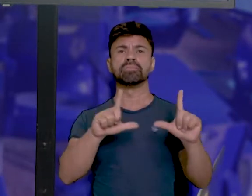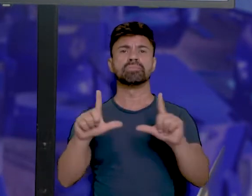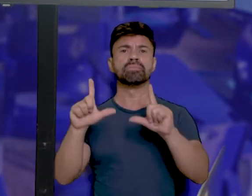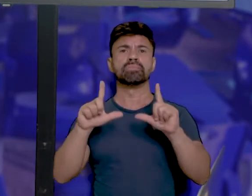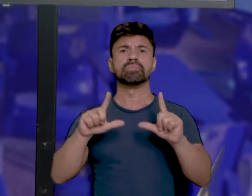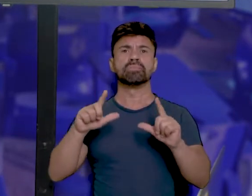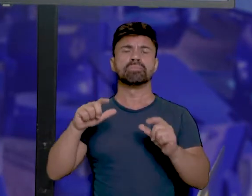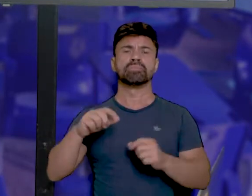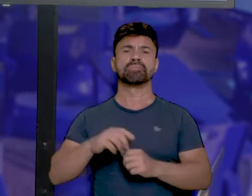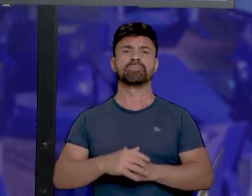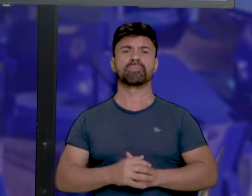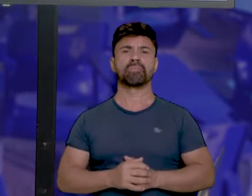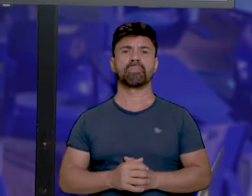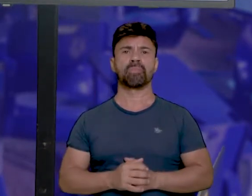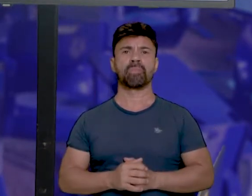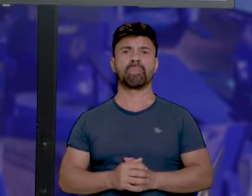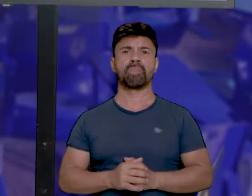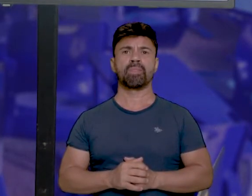radares e sonários.